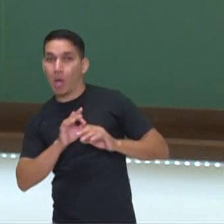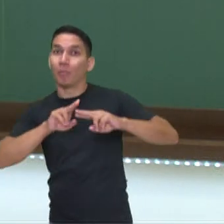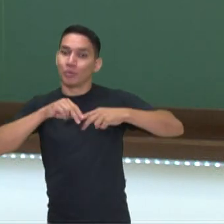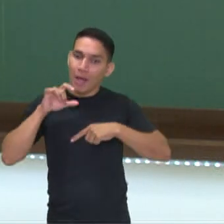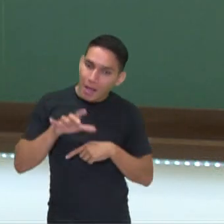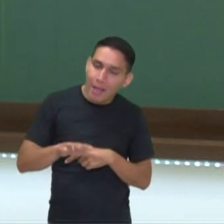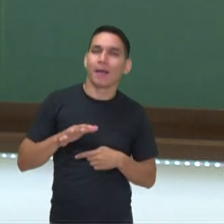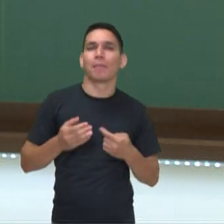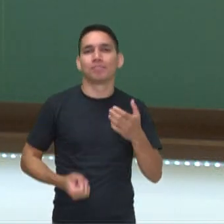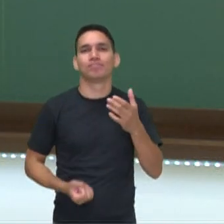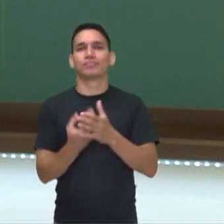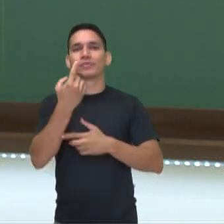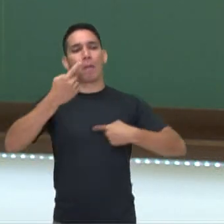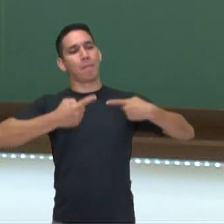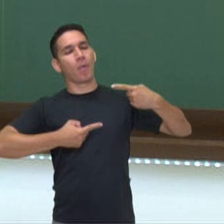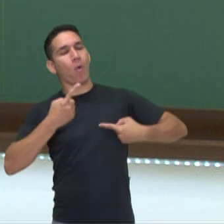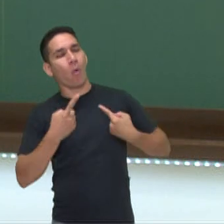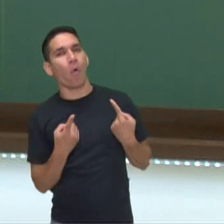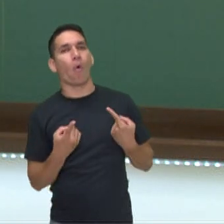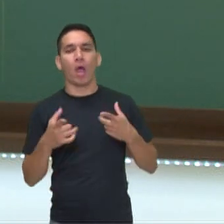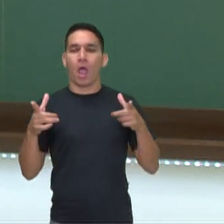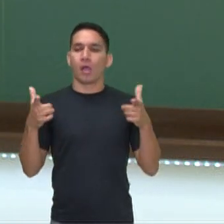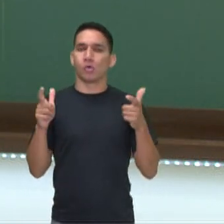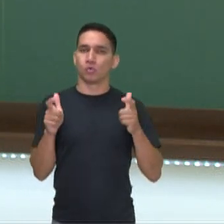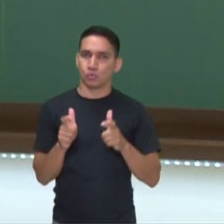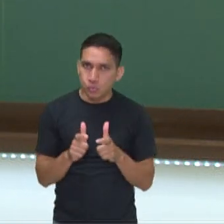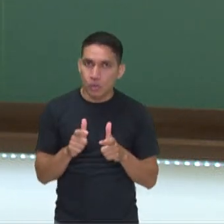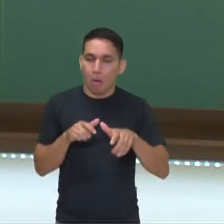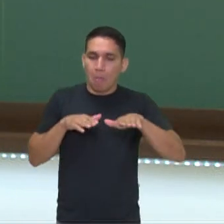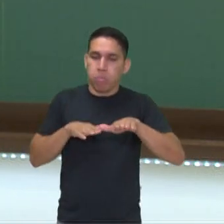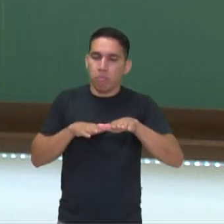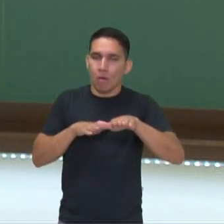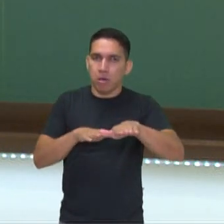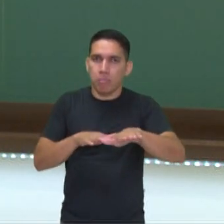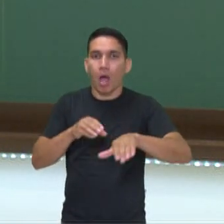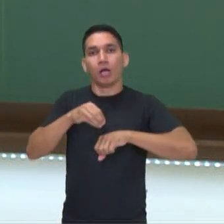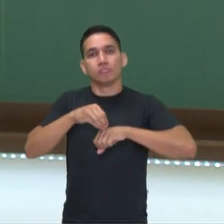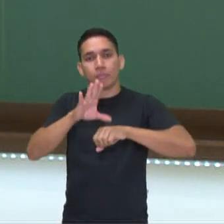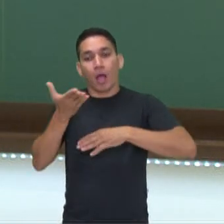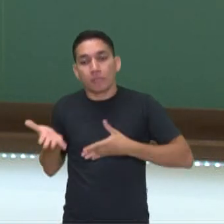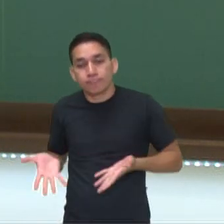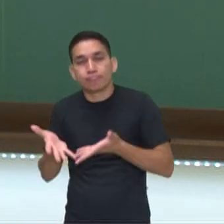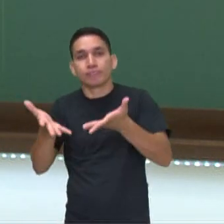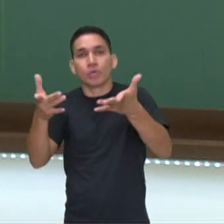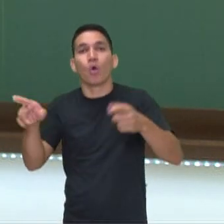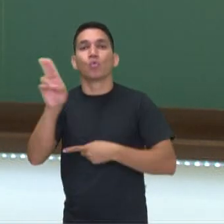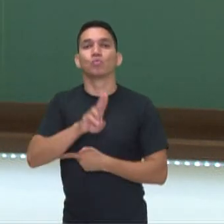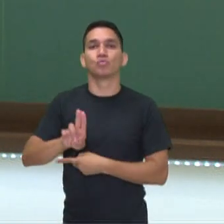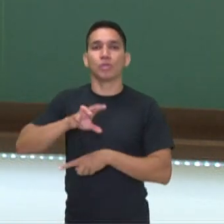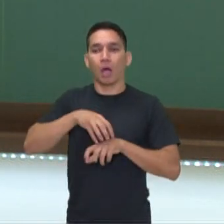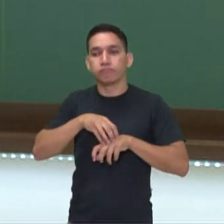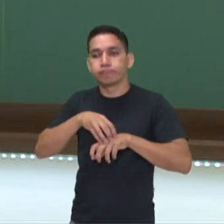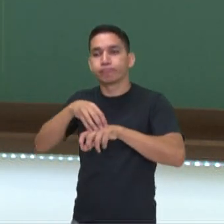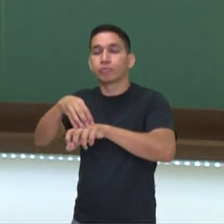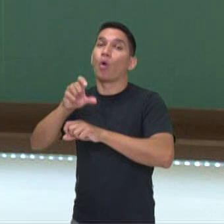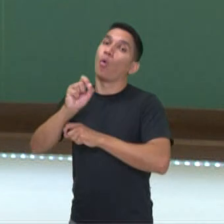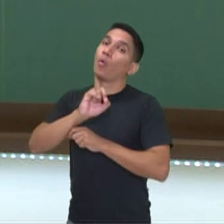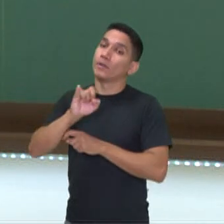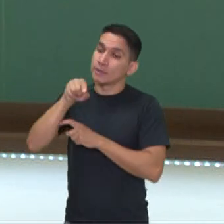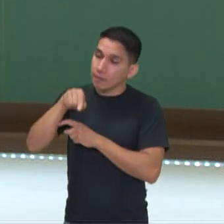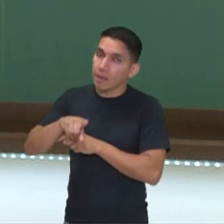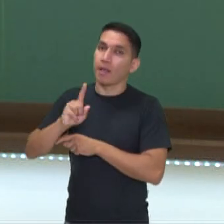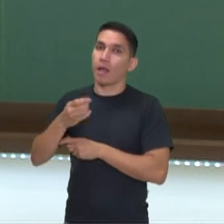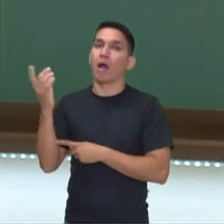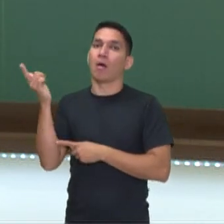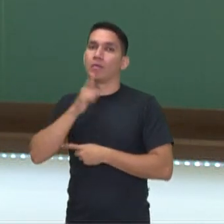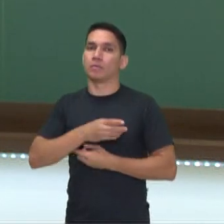se desenvolver políticas que reduzam o trânsito e que incentivem a utilização do transporte público, desde que este seja